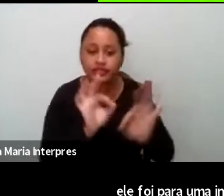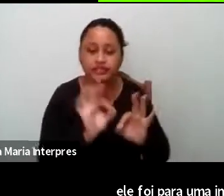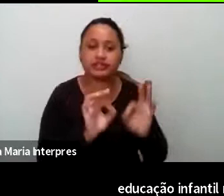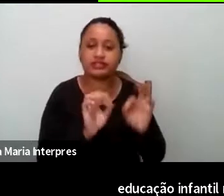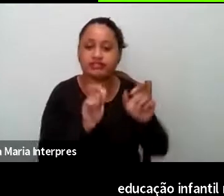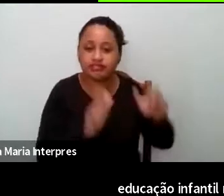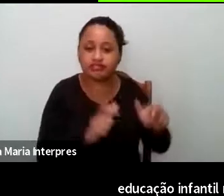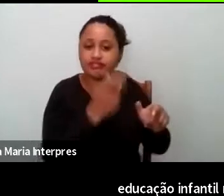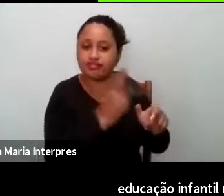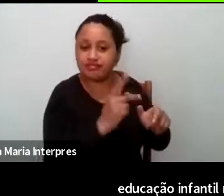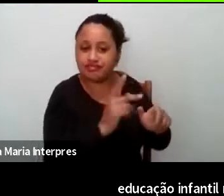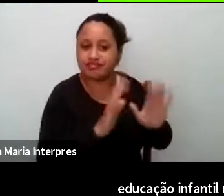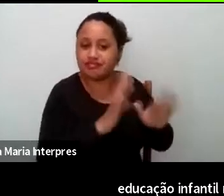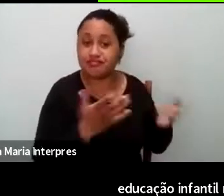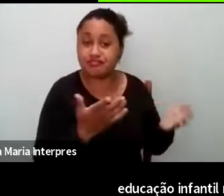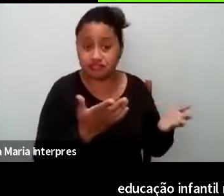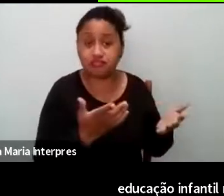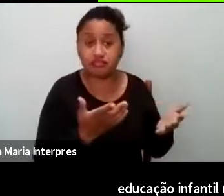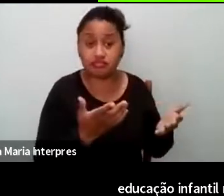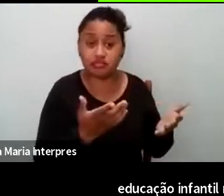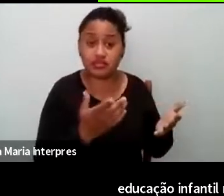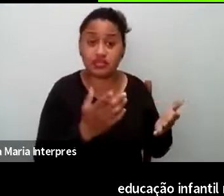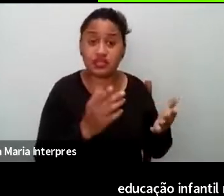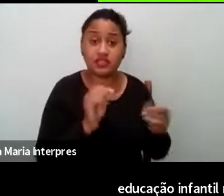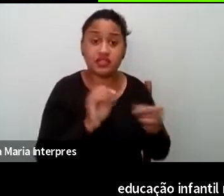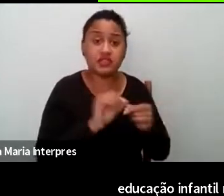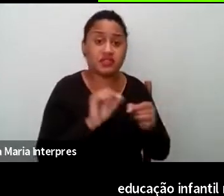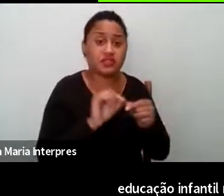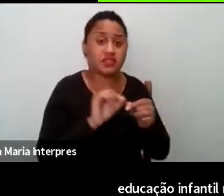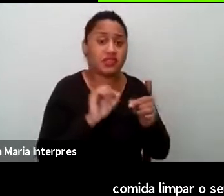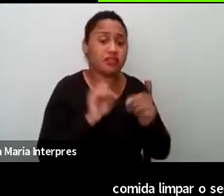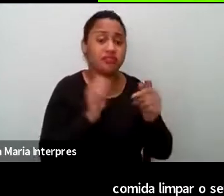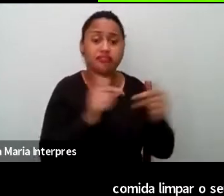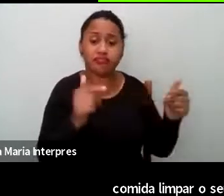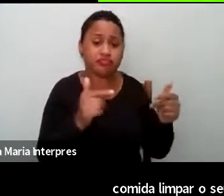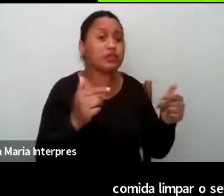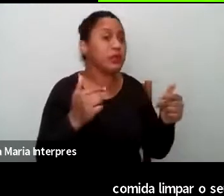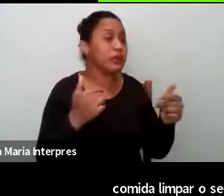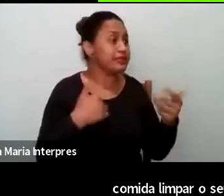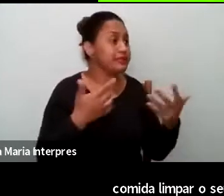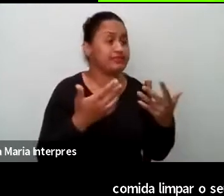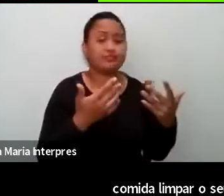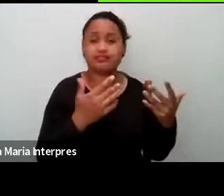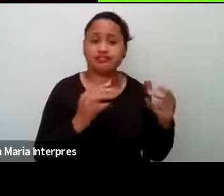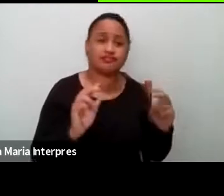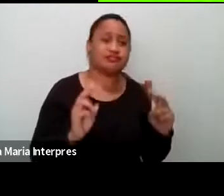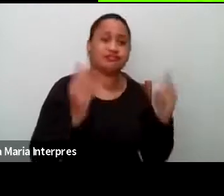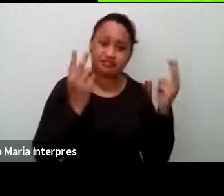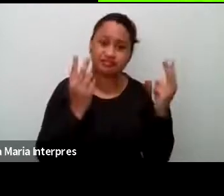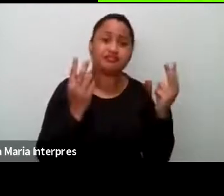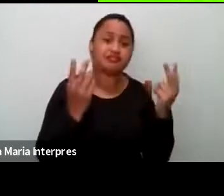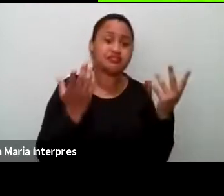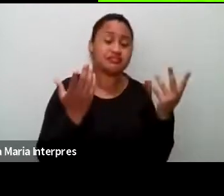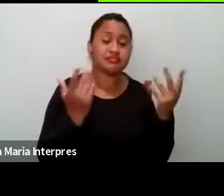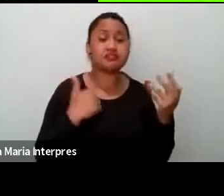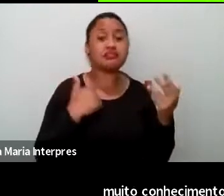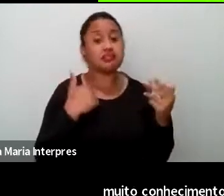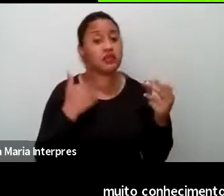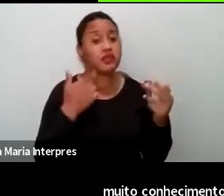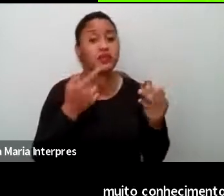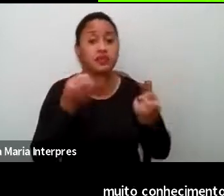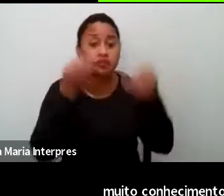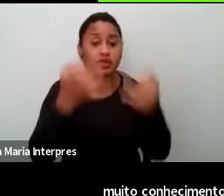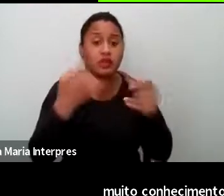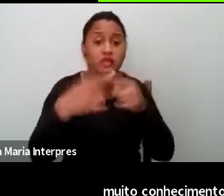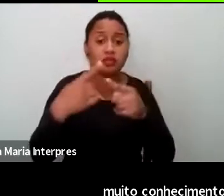espaço, pressupõe muito conhecimento e nem sempre valorado, né? E aí, por que eu falo isso? Porque é o que a